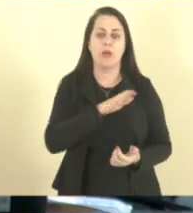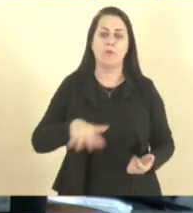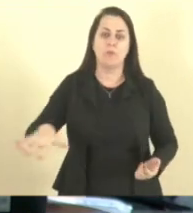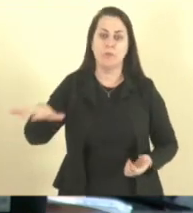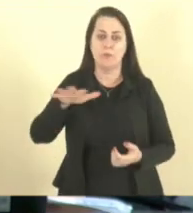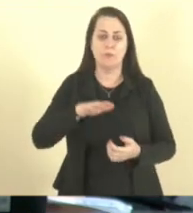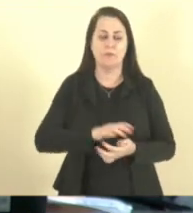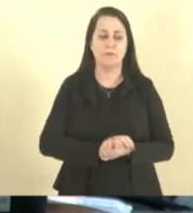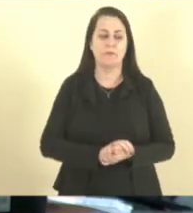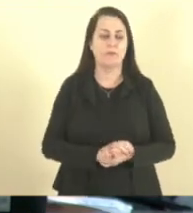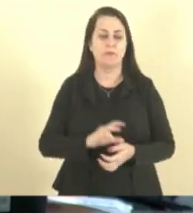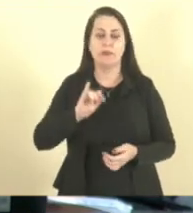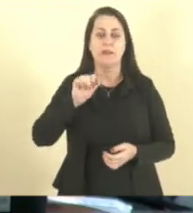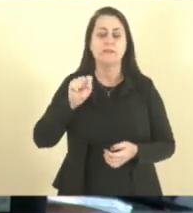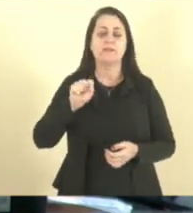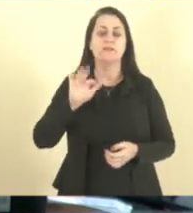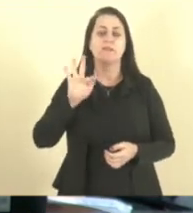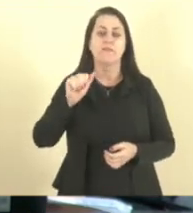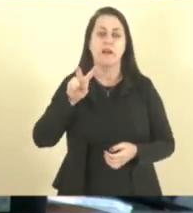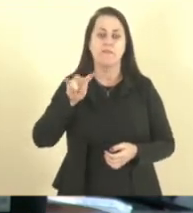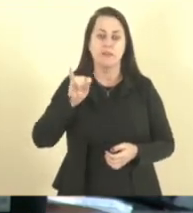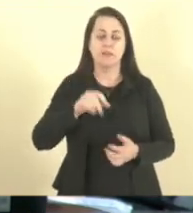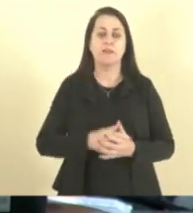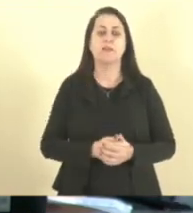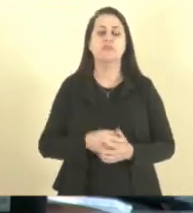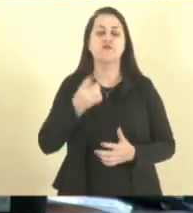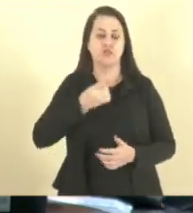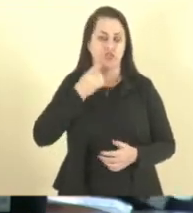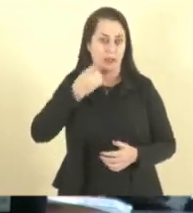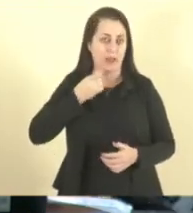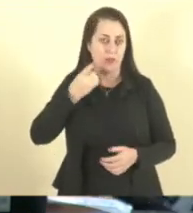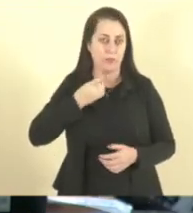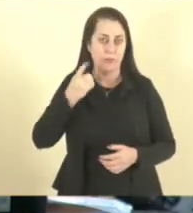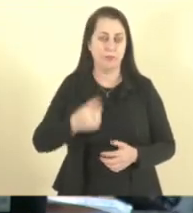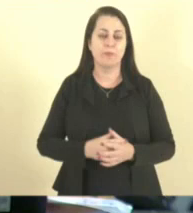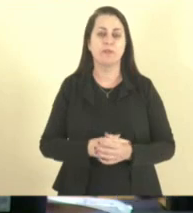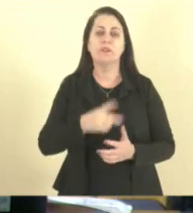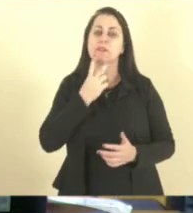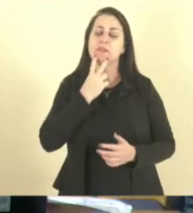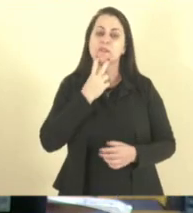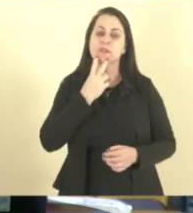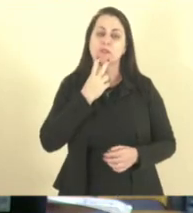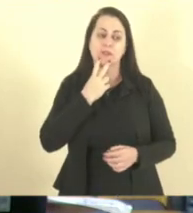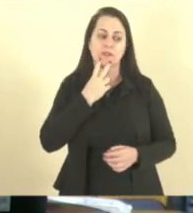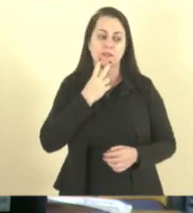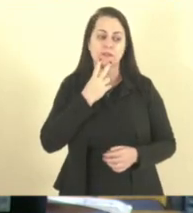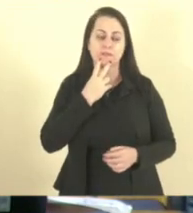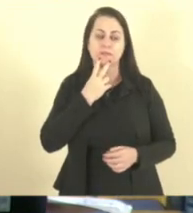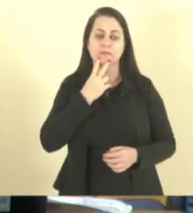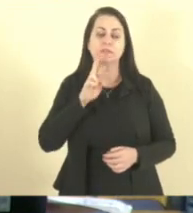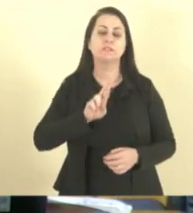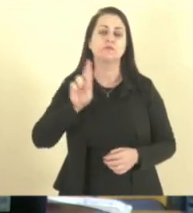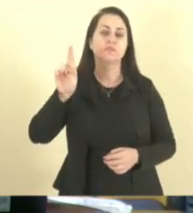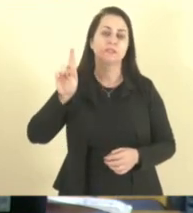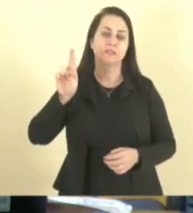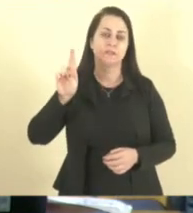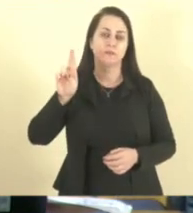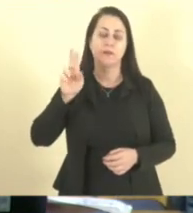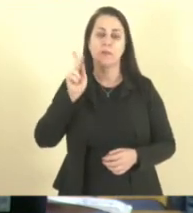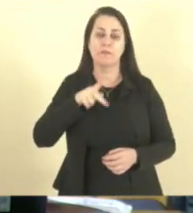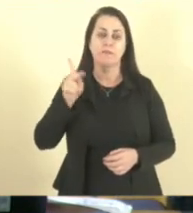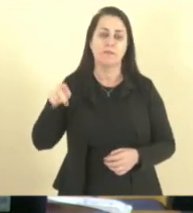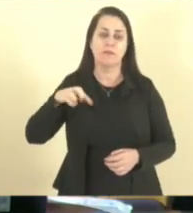IESFAV, curso de Direito de Vitória. O responsável é o professor